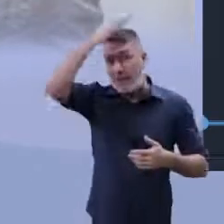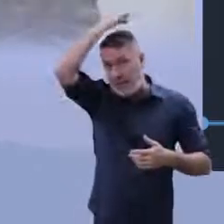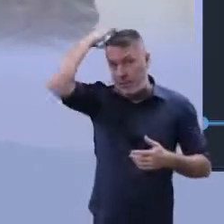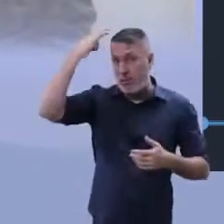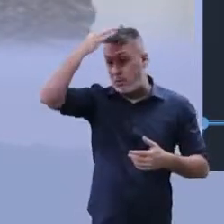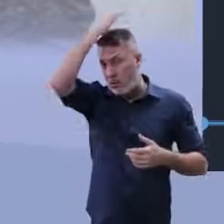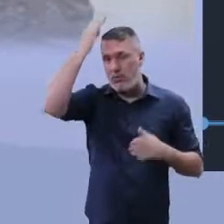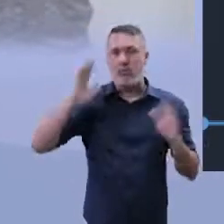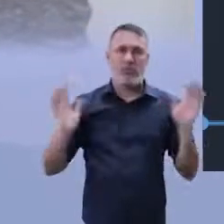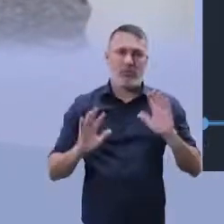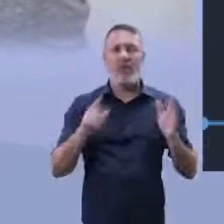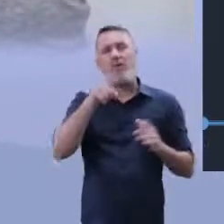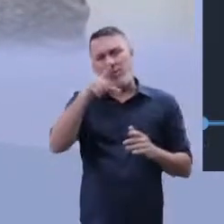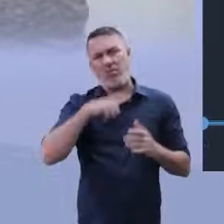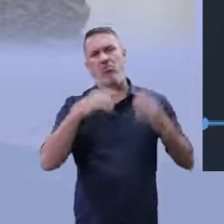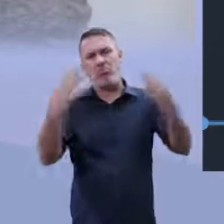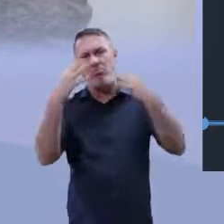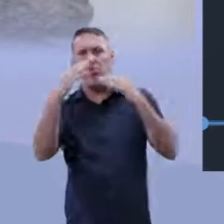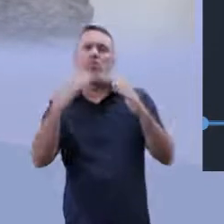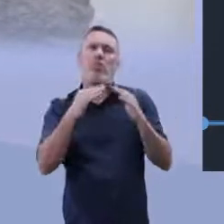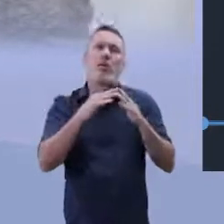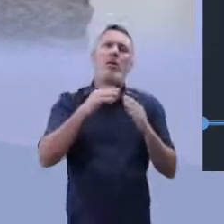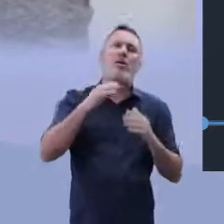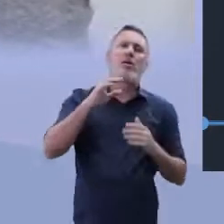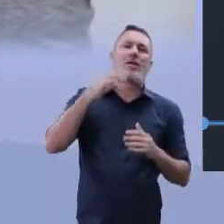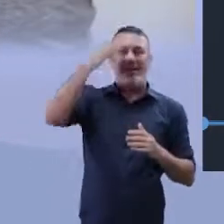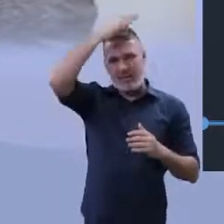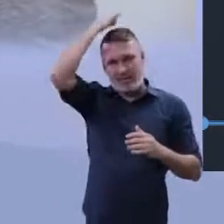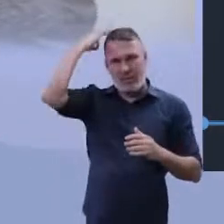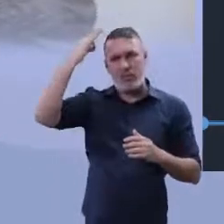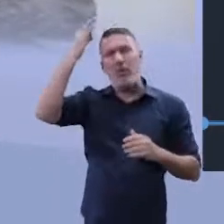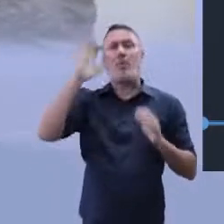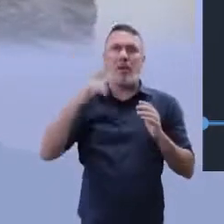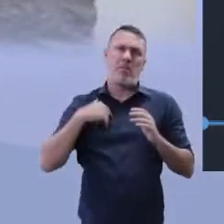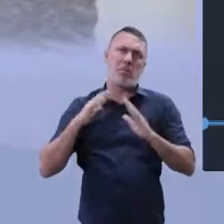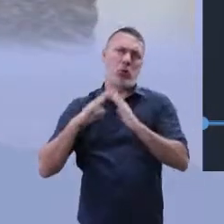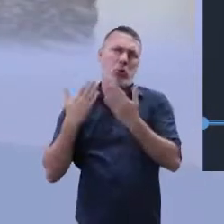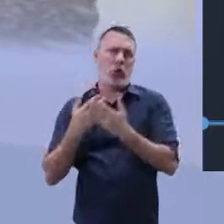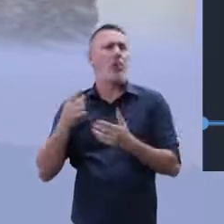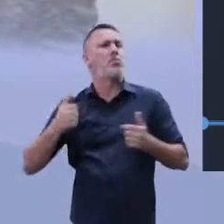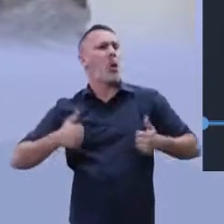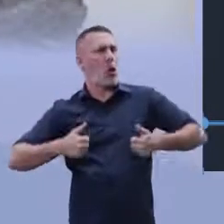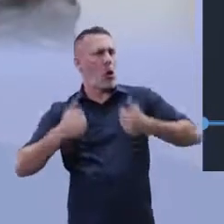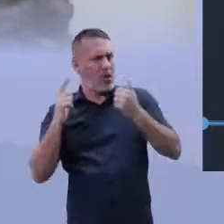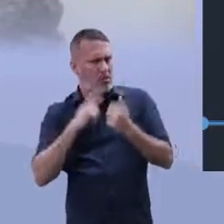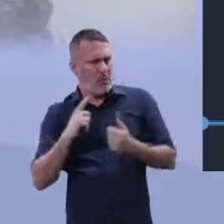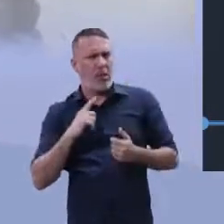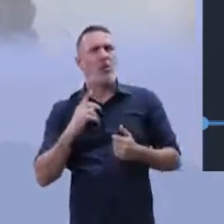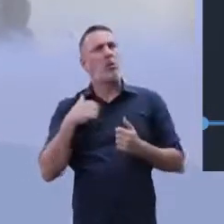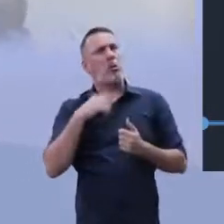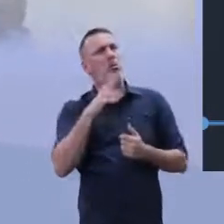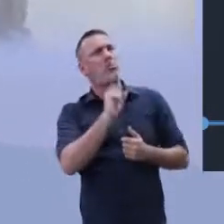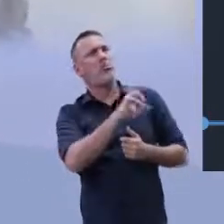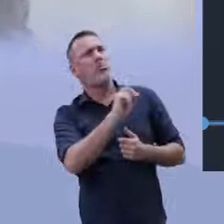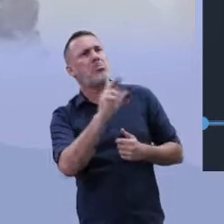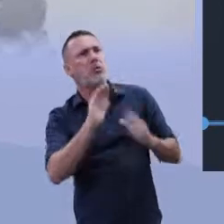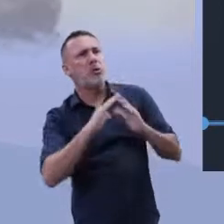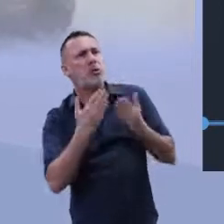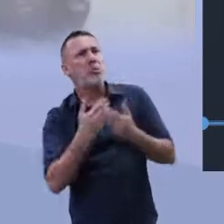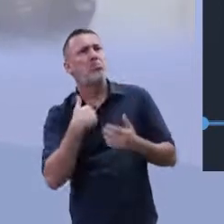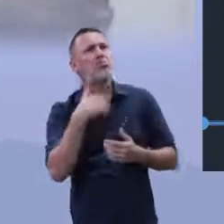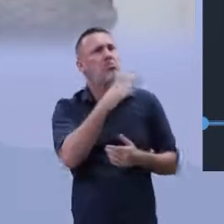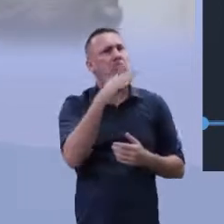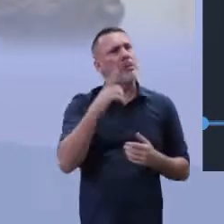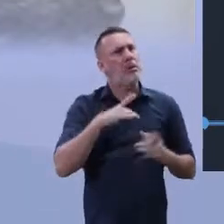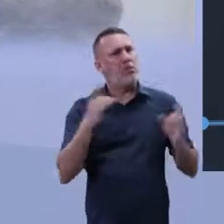Talvez você que está nos escutando aqui, mora no estado do Espírito Santo, às vezes pensa, professor, mas as nossas escolas melhoraram muito. Pelo menos todas as escolas que eu já